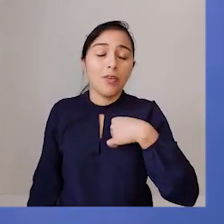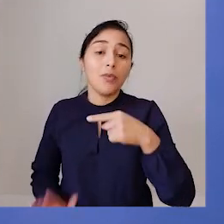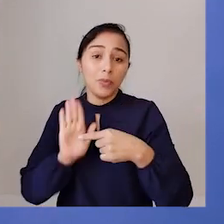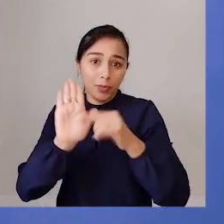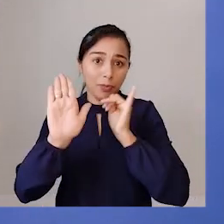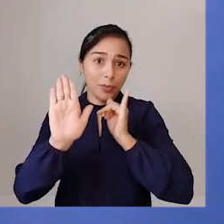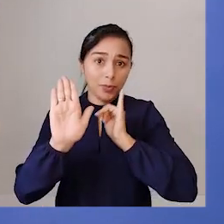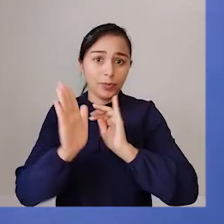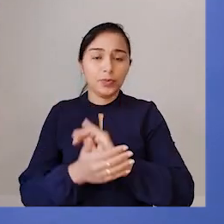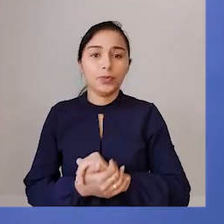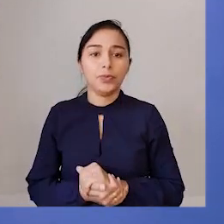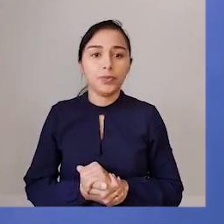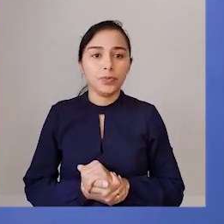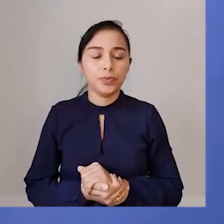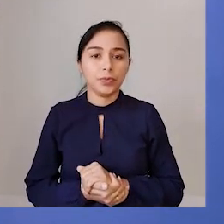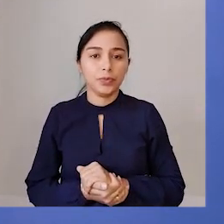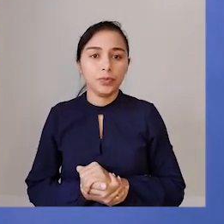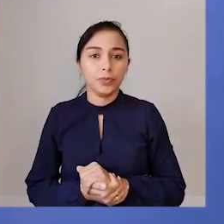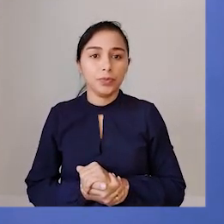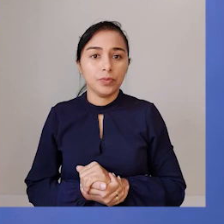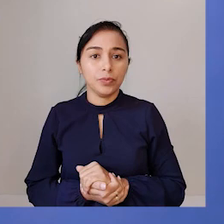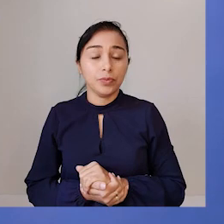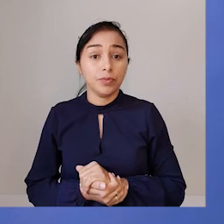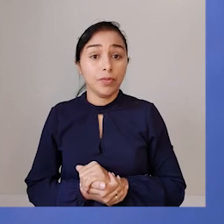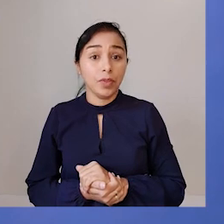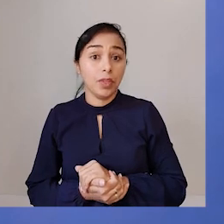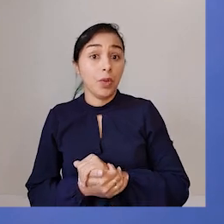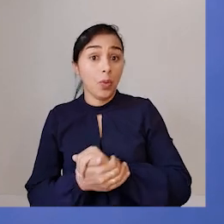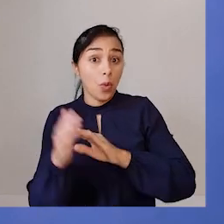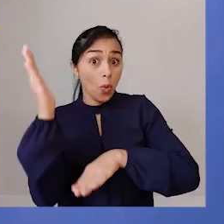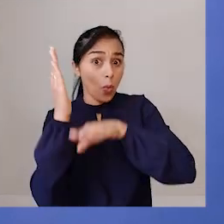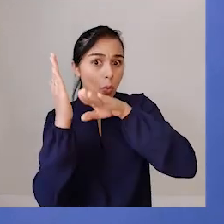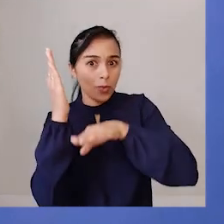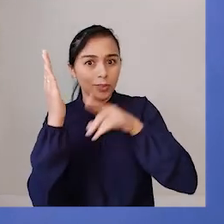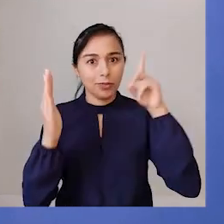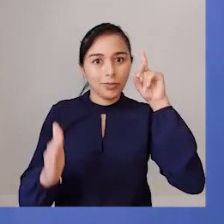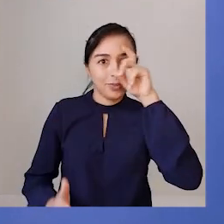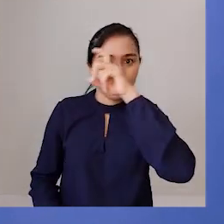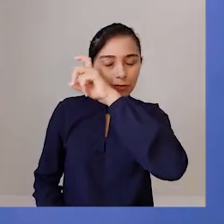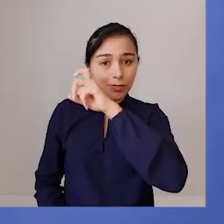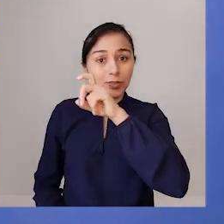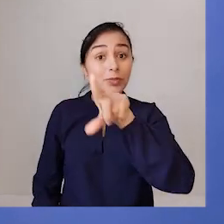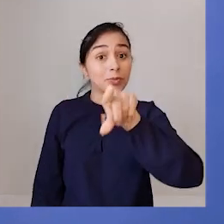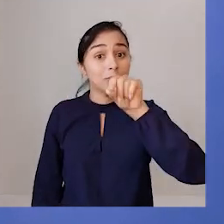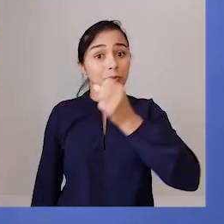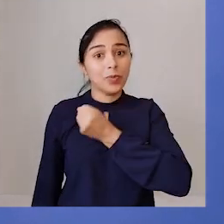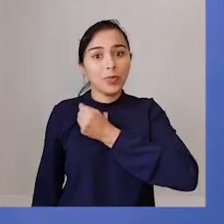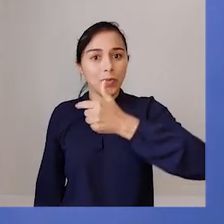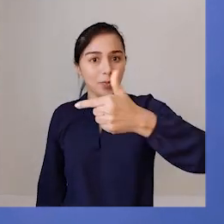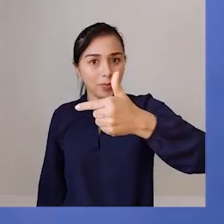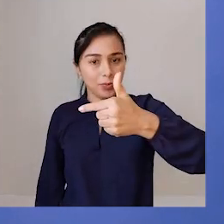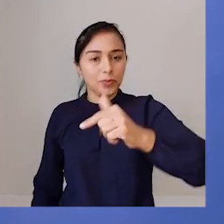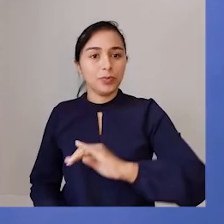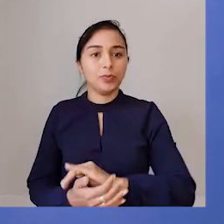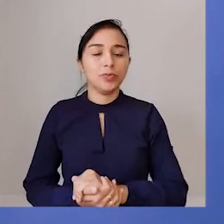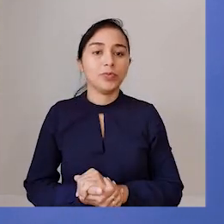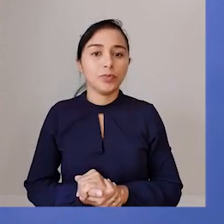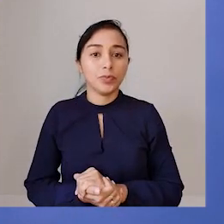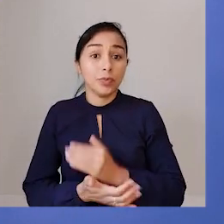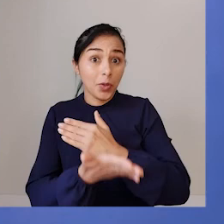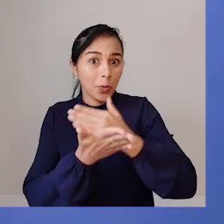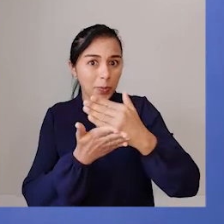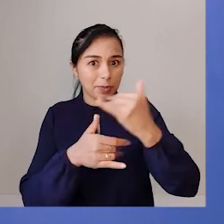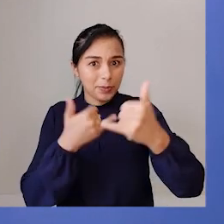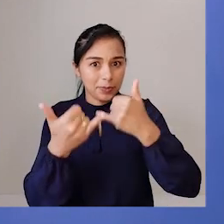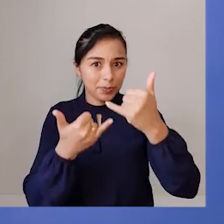dar um exemplo aqui colocando no nível difícil e escolhendo o 2. Clico em iniciar o